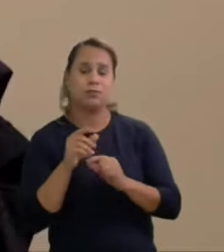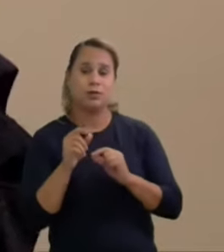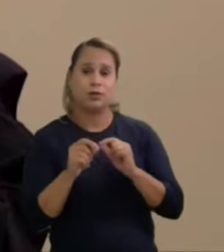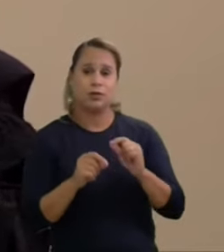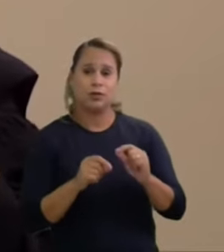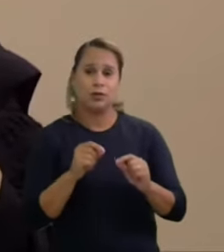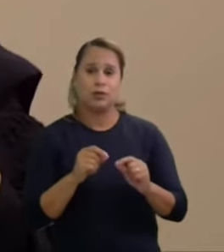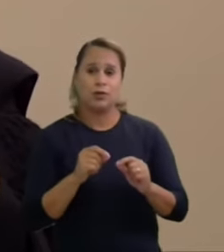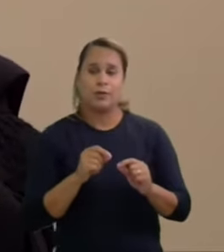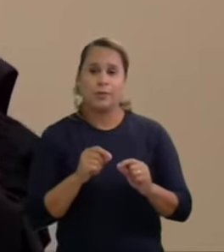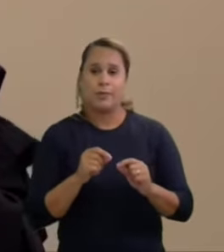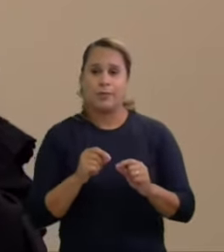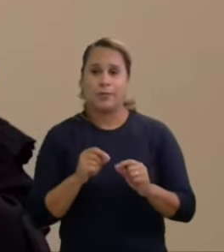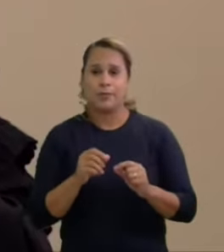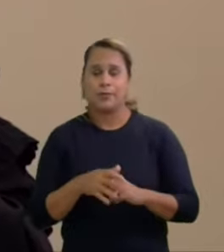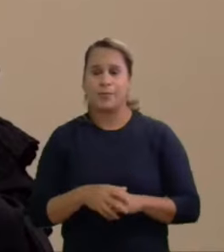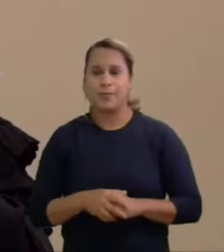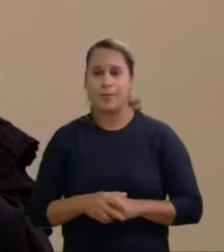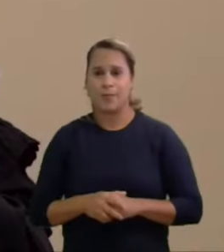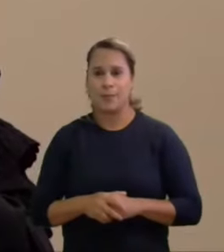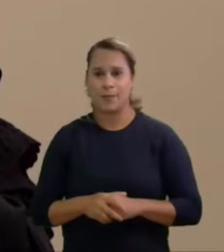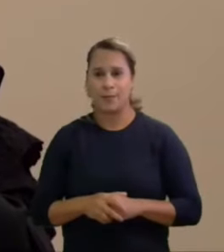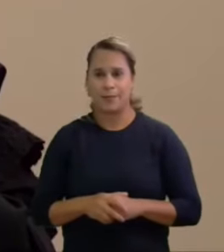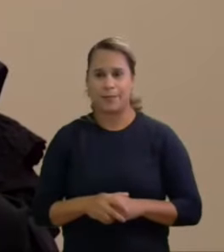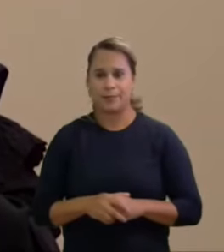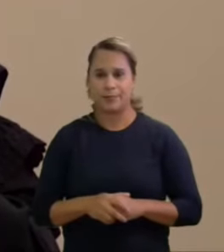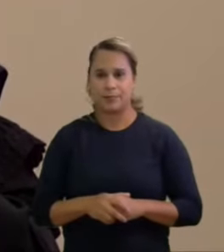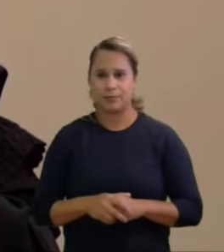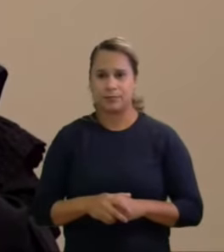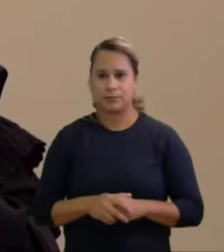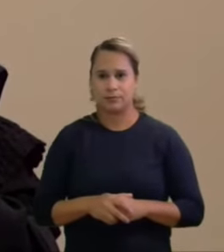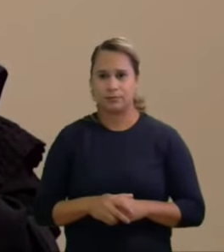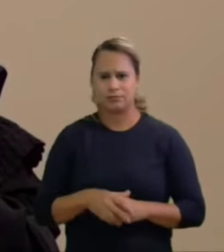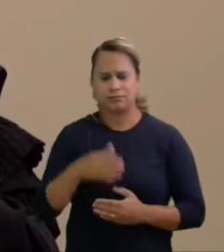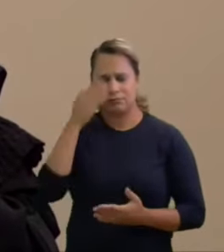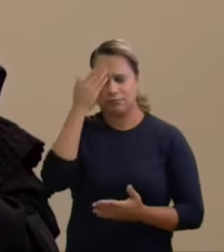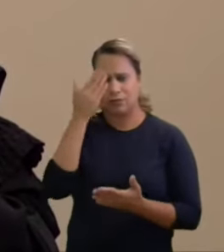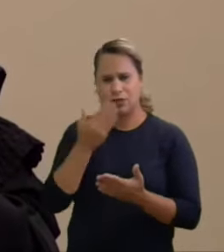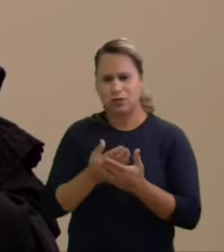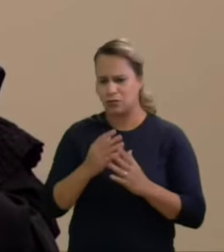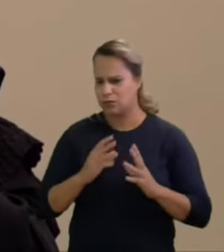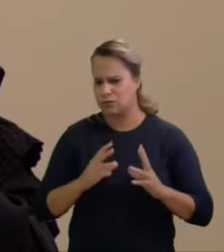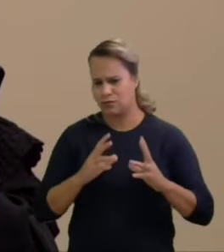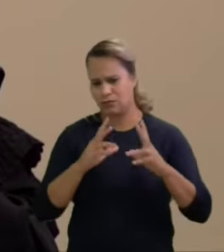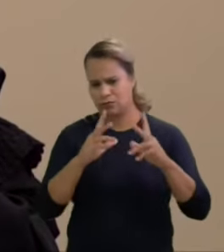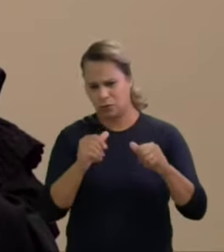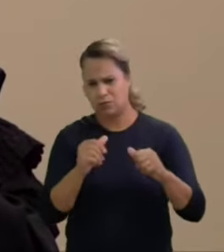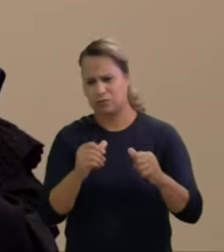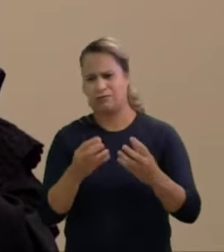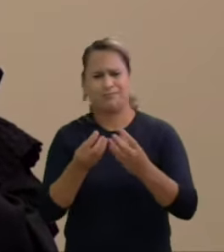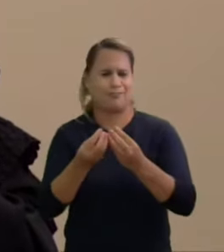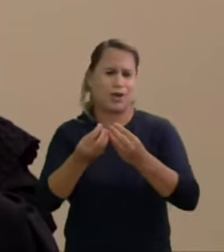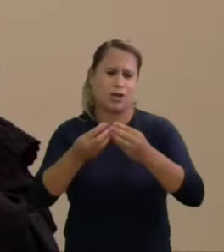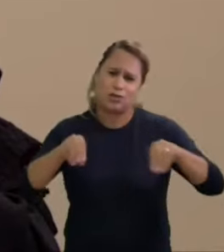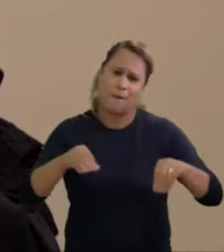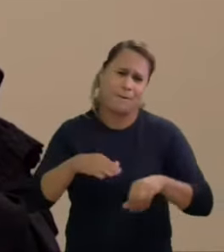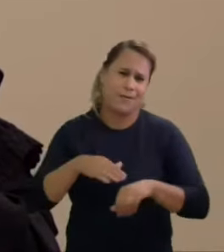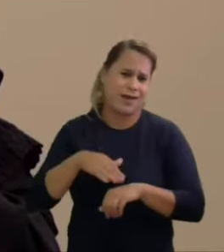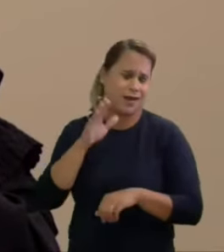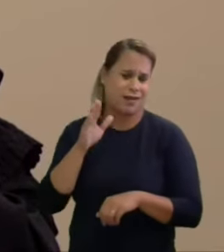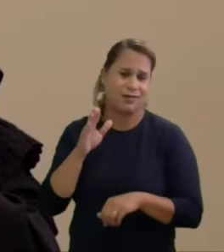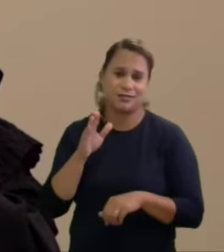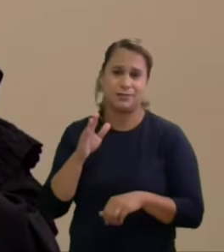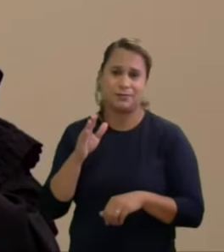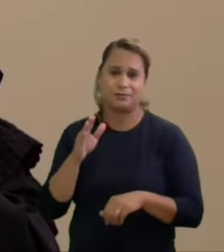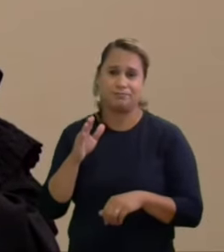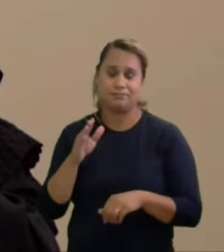Dias político que conta com bastante popularidade no Paraná acredito que tudo isso tenha mais prejudicado do que ajudado na verdade teria que fazer uma pesquisa para